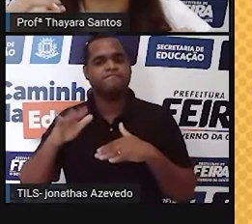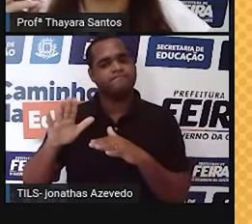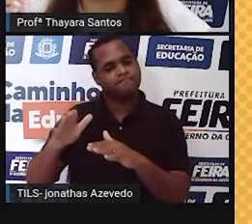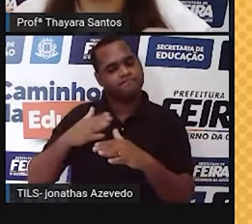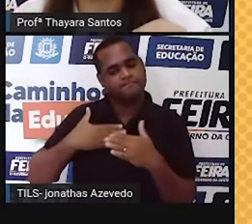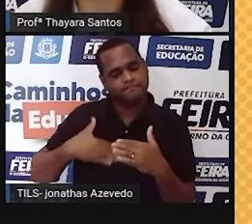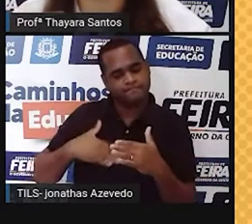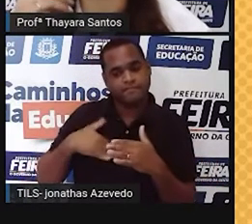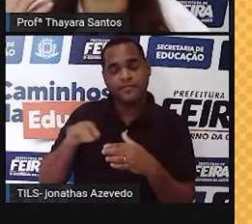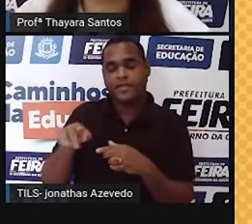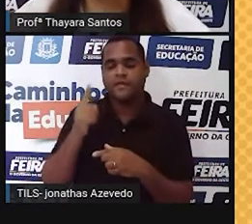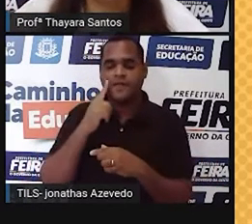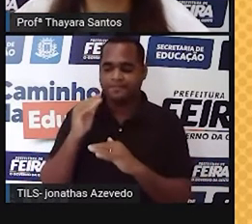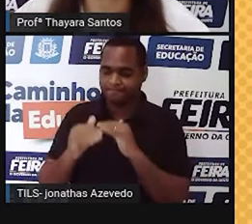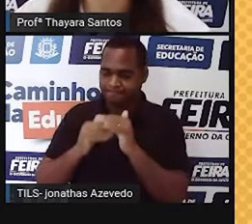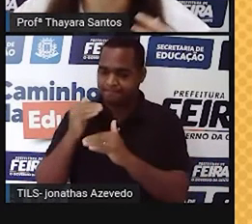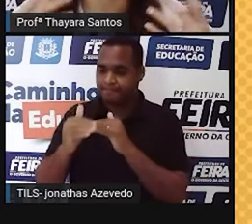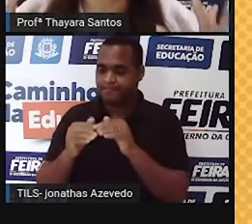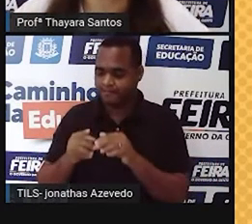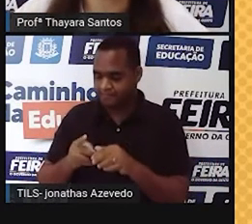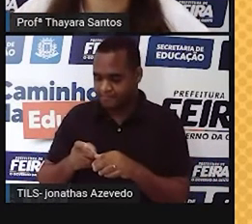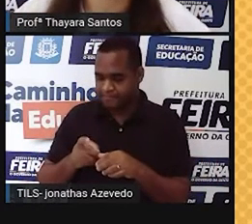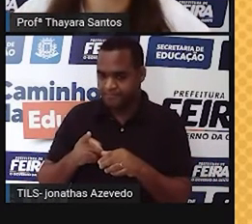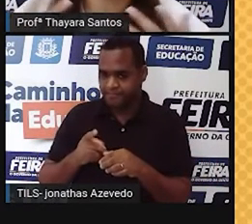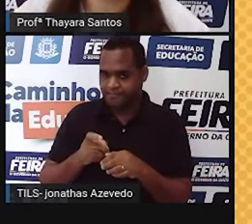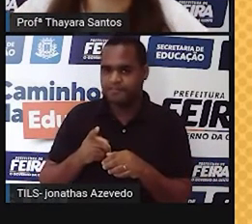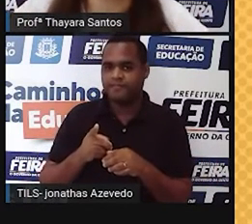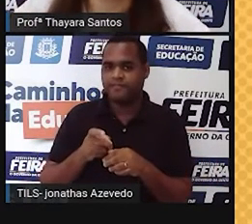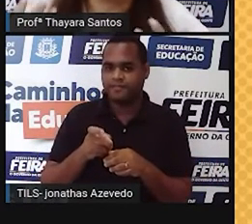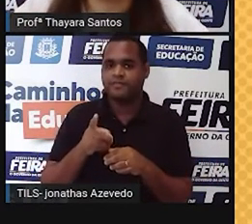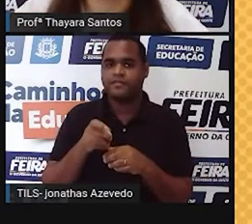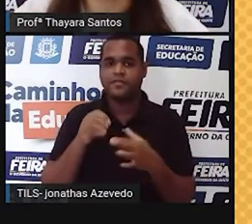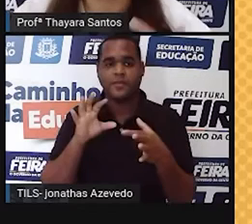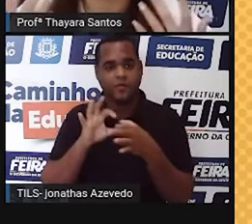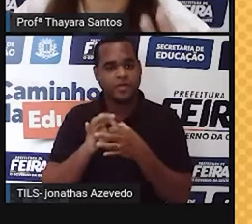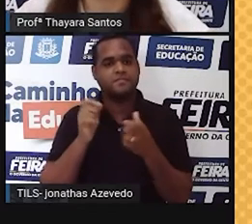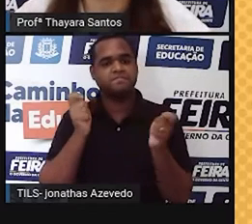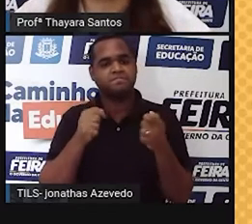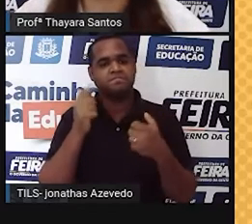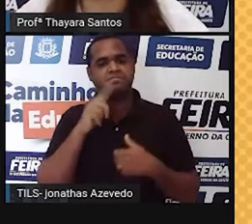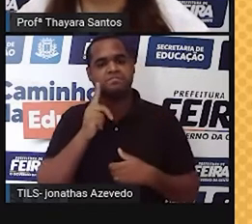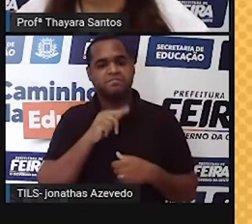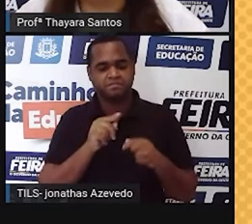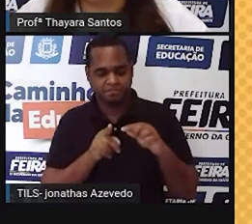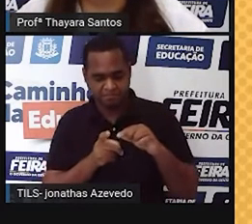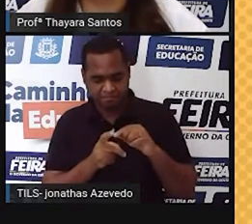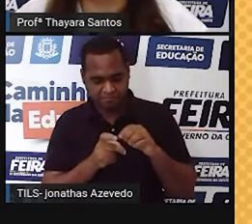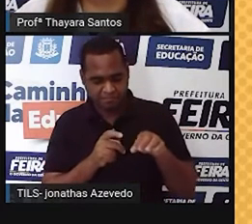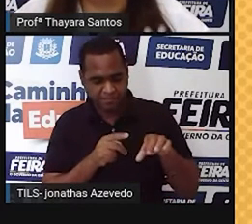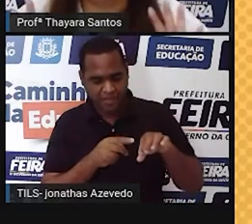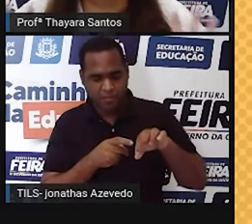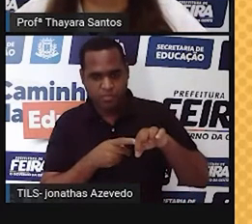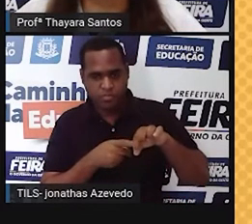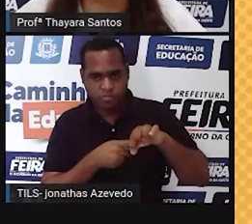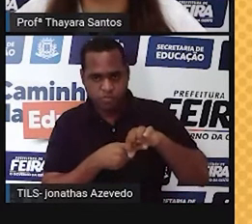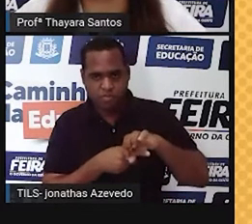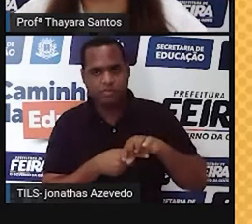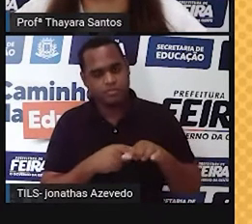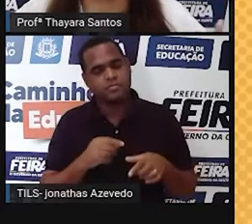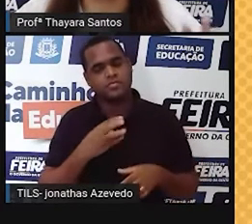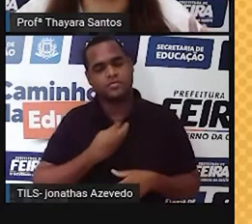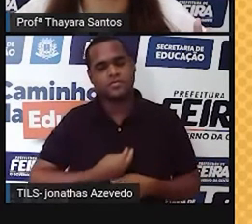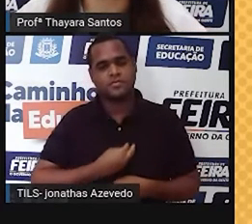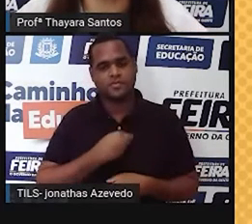para que ele desenvolva essa cauda e, assim, ele esteja completo e apto para fecundar um ovócito. Então, isso